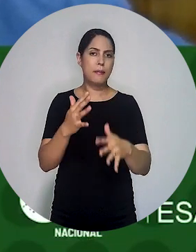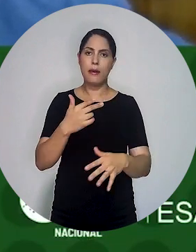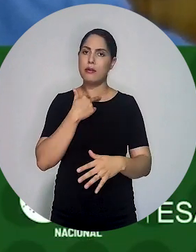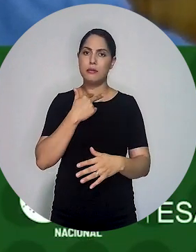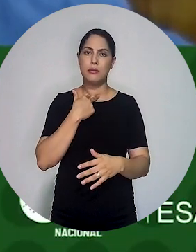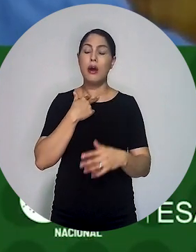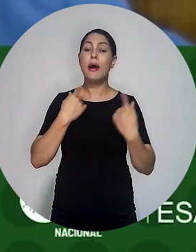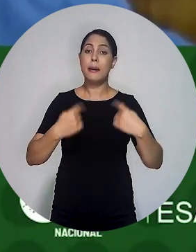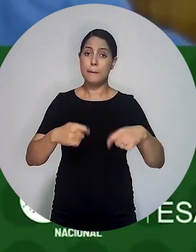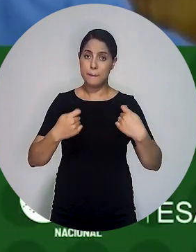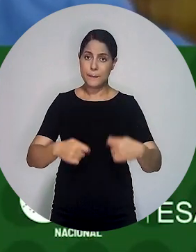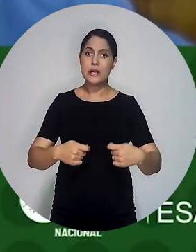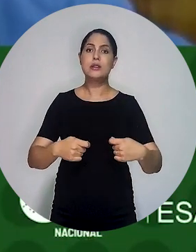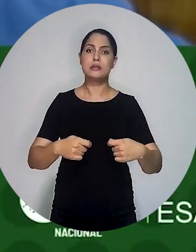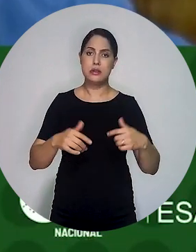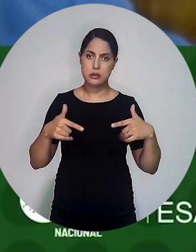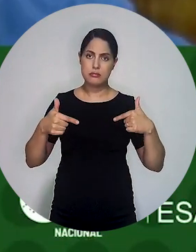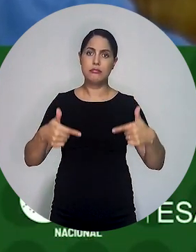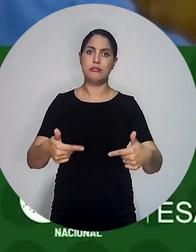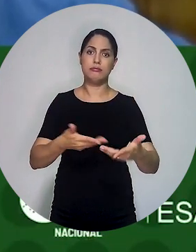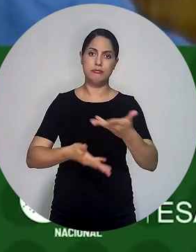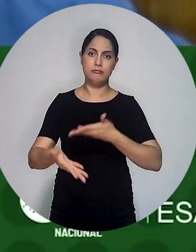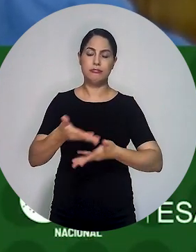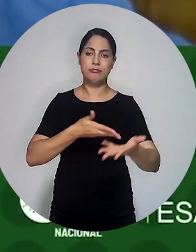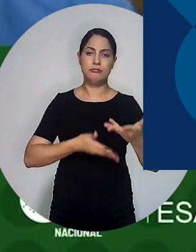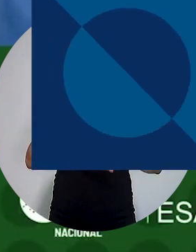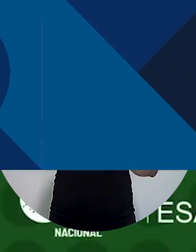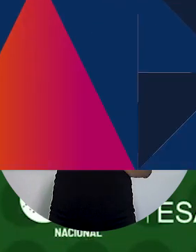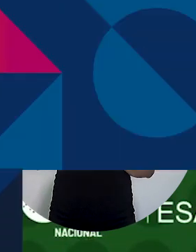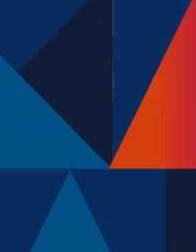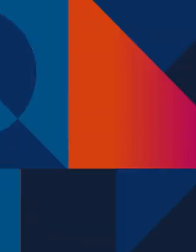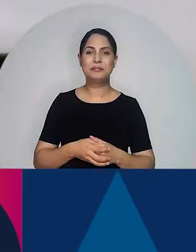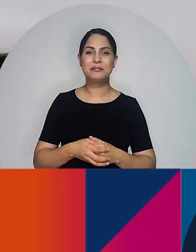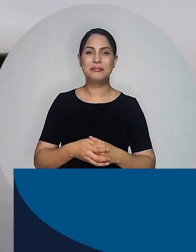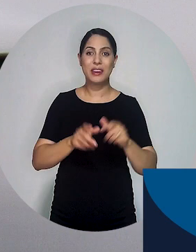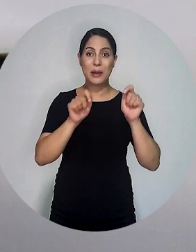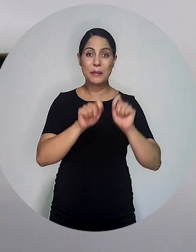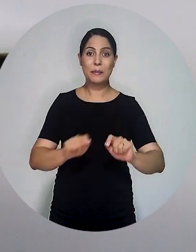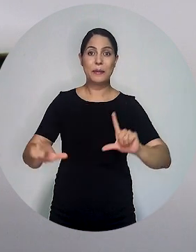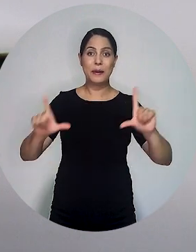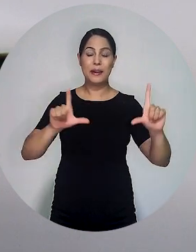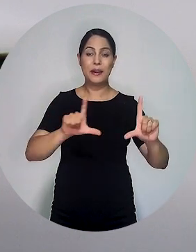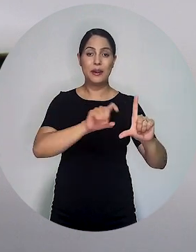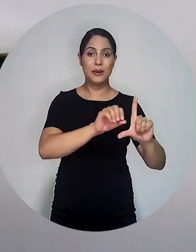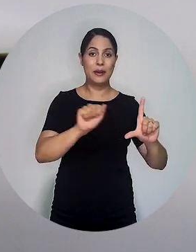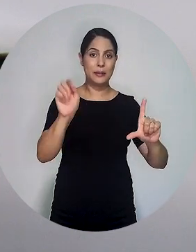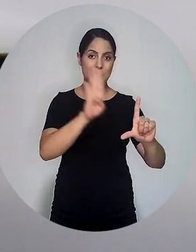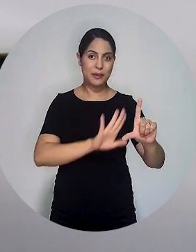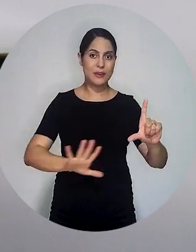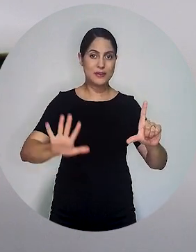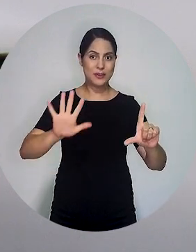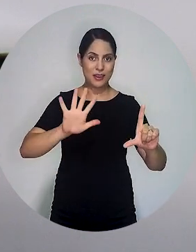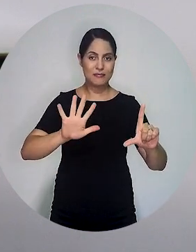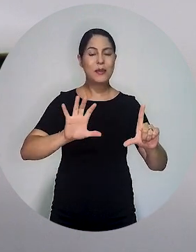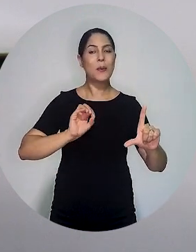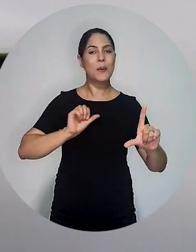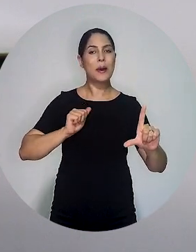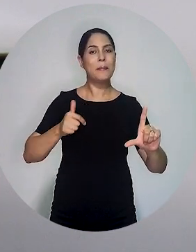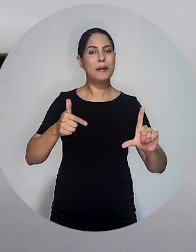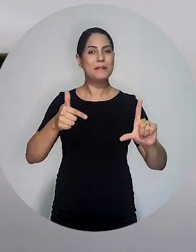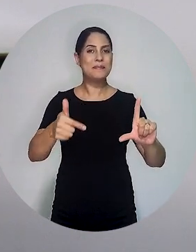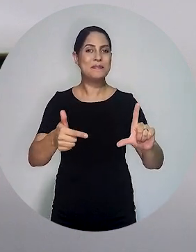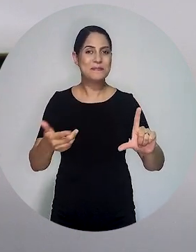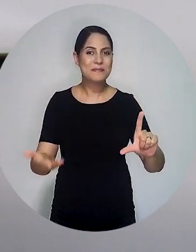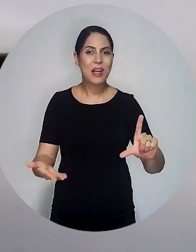o objetivo primeiro e único do alienador. este programa é mais uma produção da Ordem dos